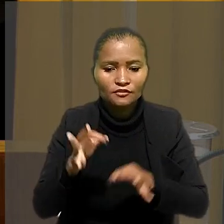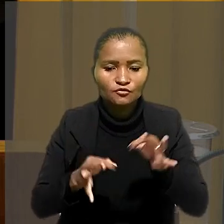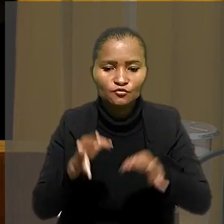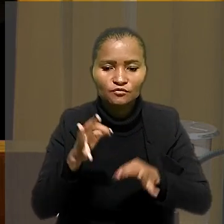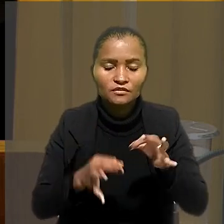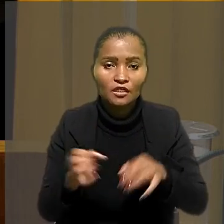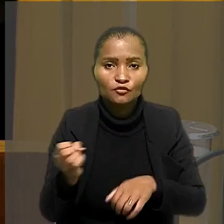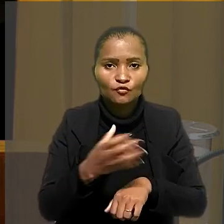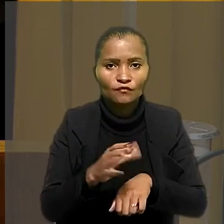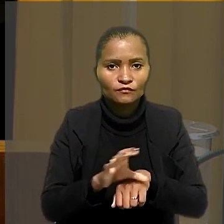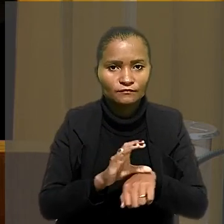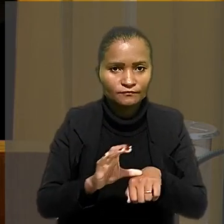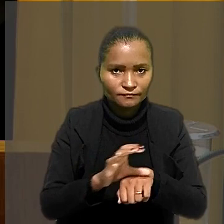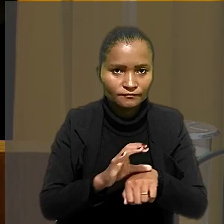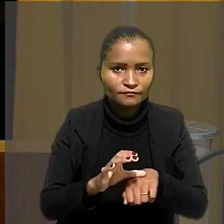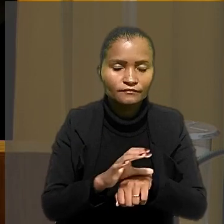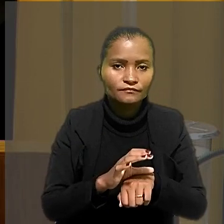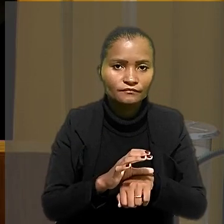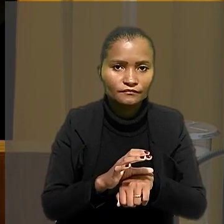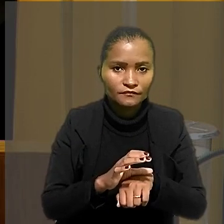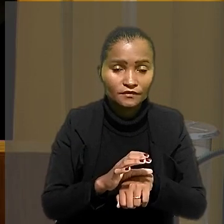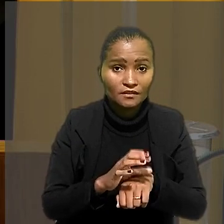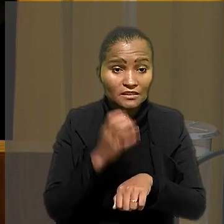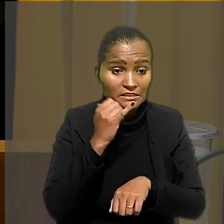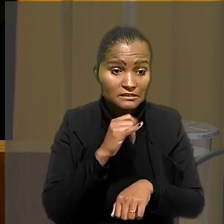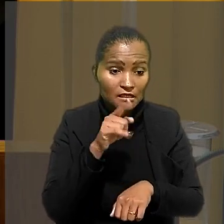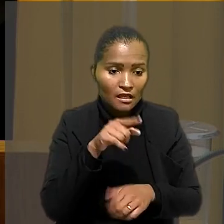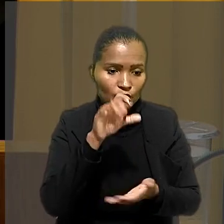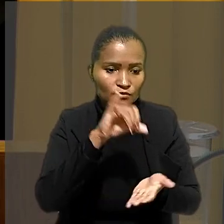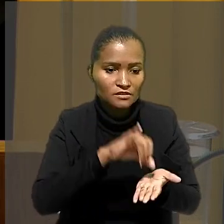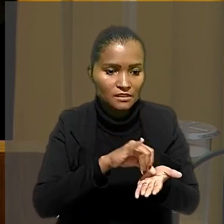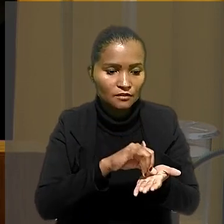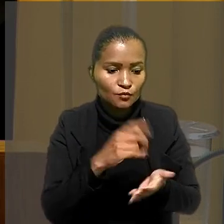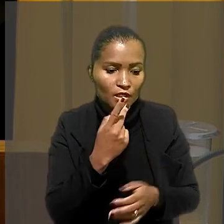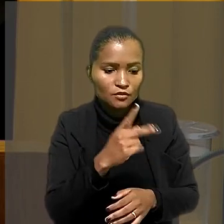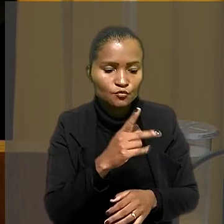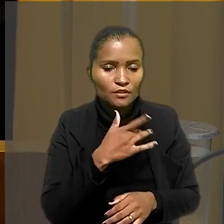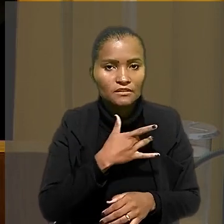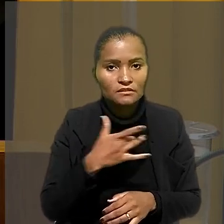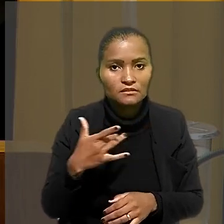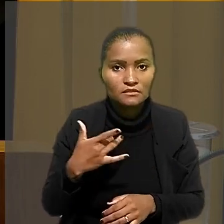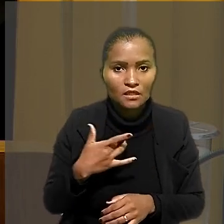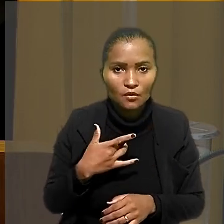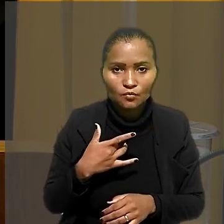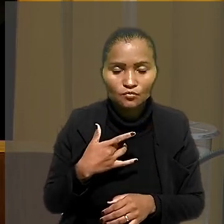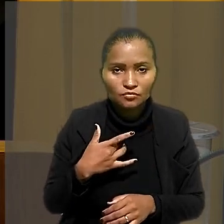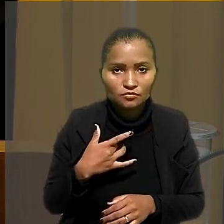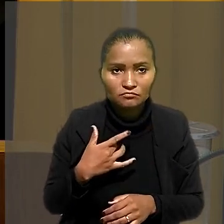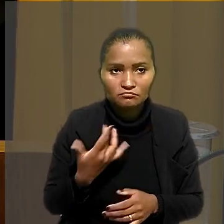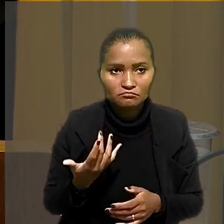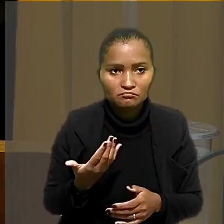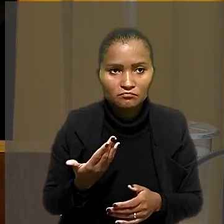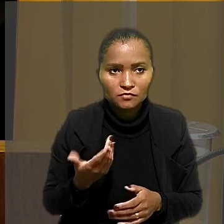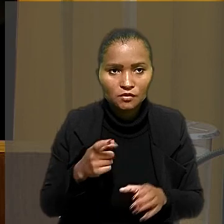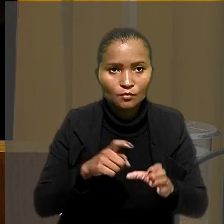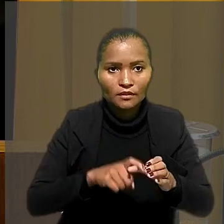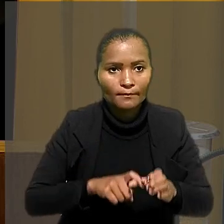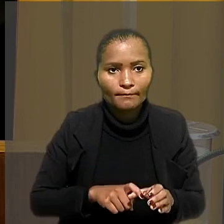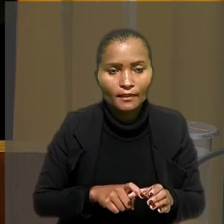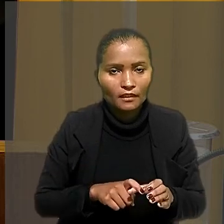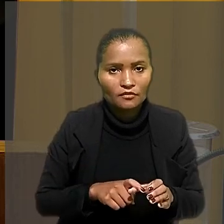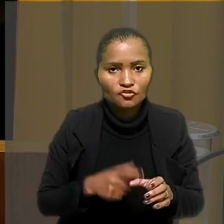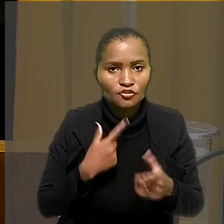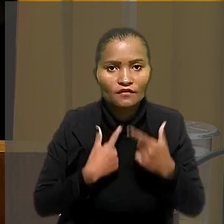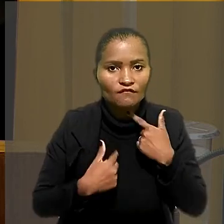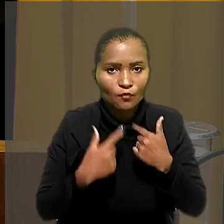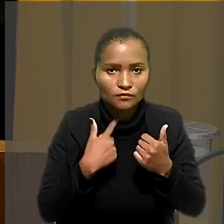constitucionalismo. Se é o centro, naturalmente a sua saúde não está à mercê de